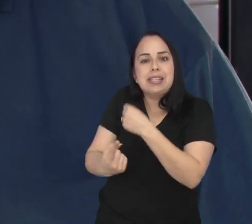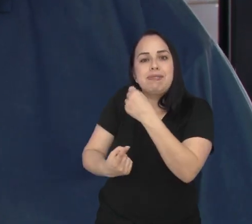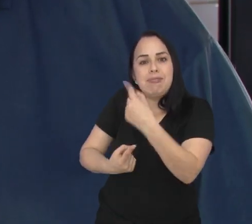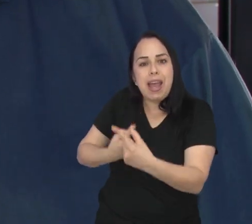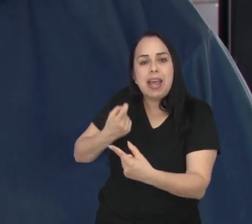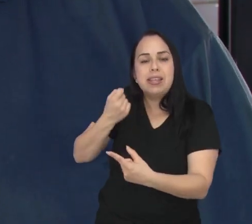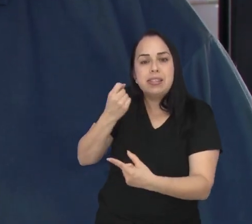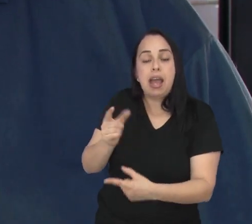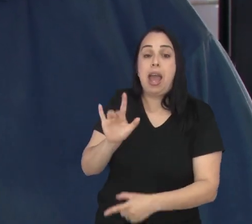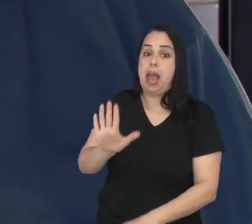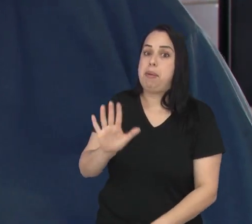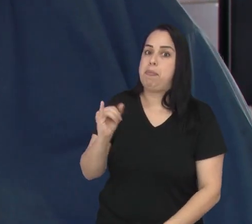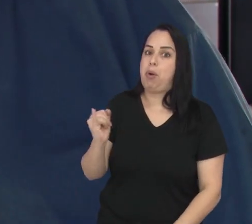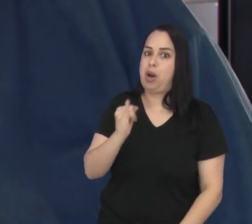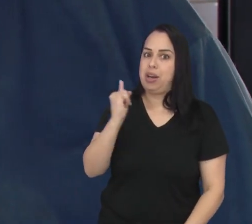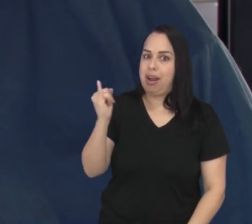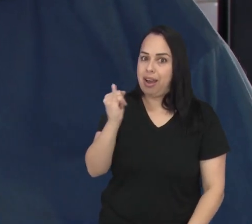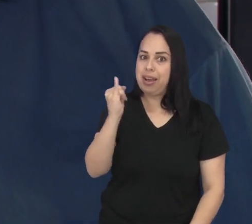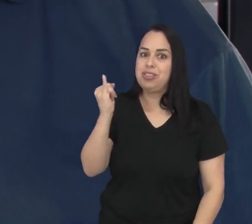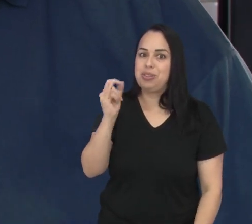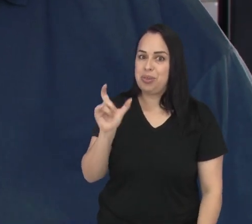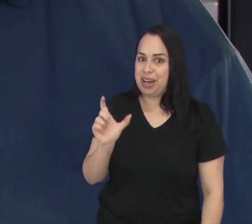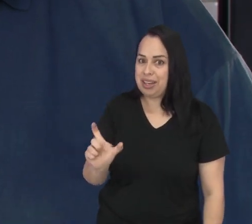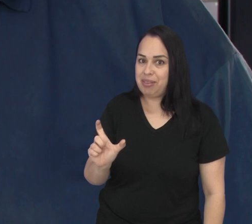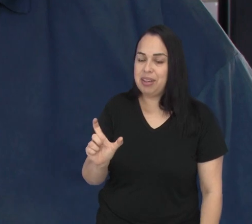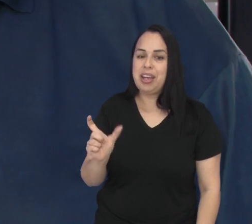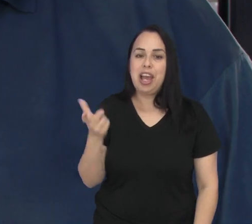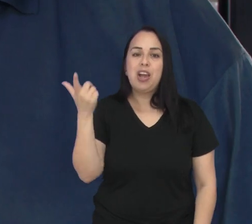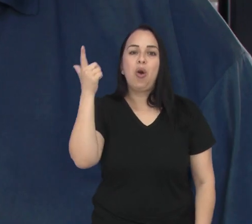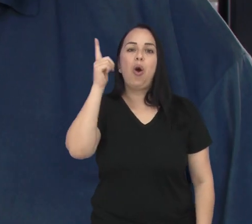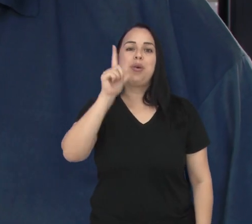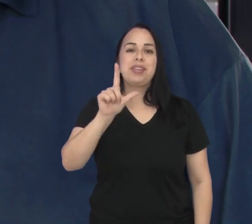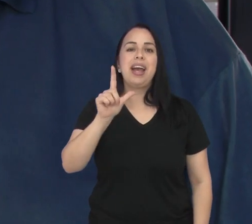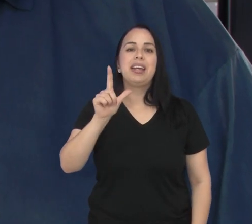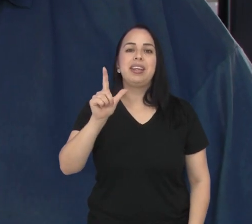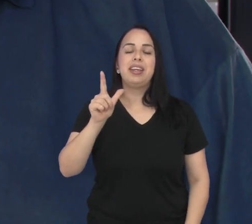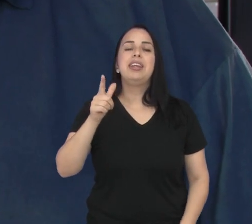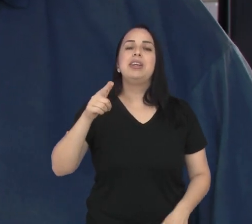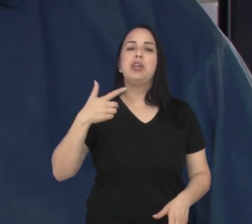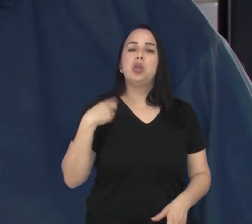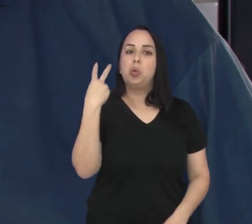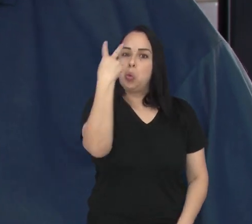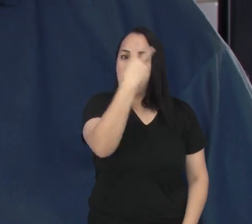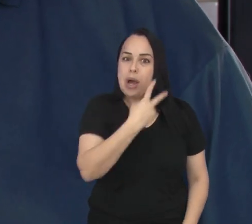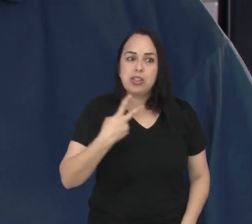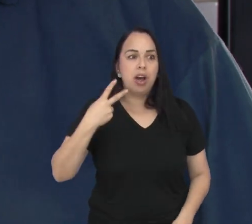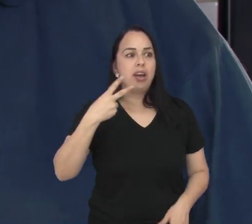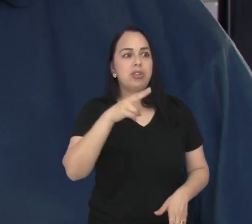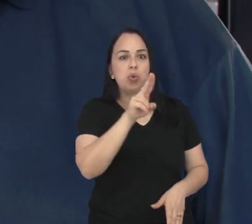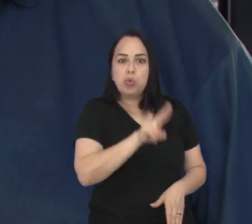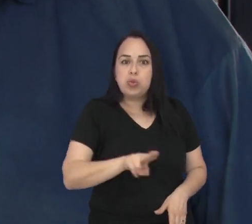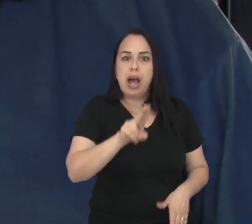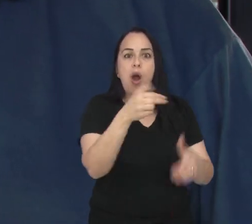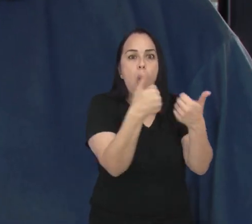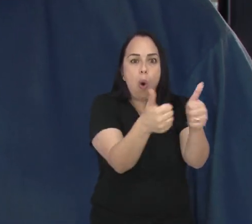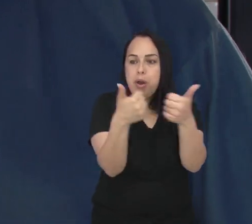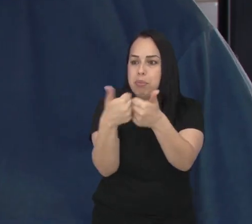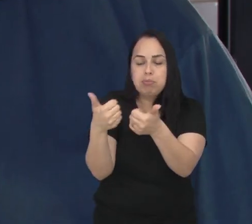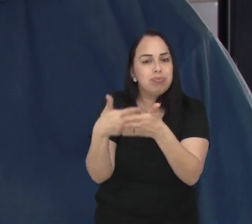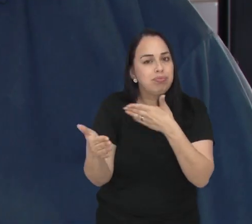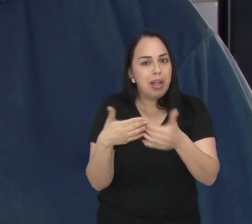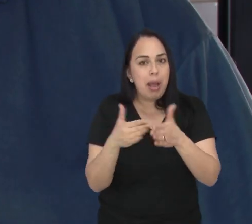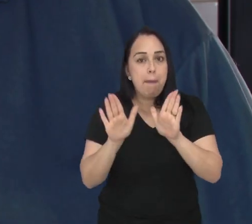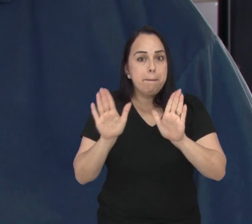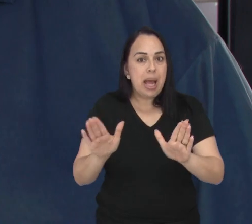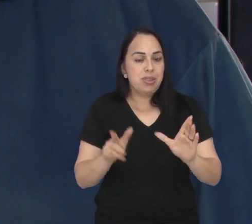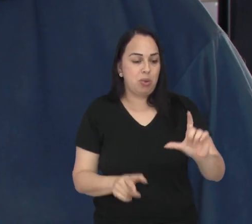que ele tenha um cartão, porque ele consegue se deslocar em até um período de duas horas com o benefício da integração em qualquer linha do sistema. Então, esse